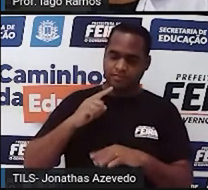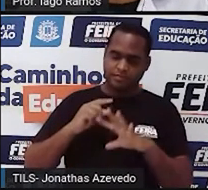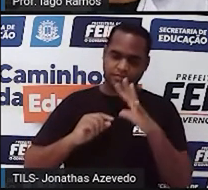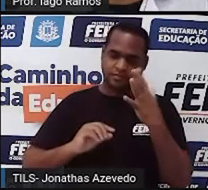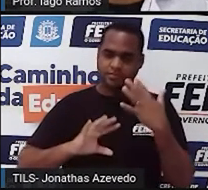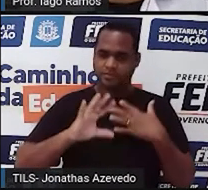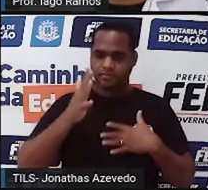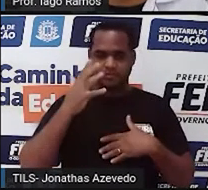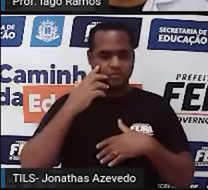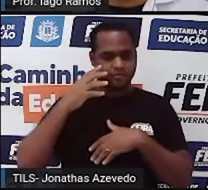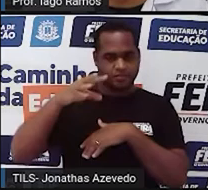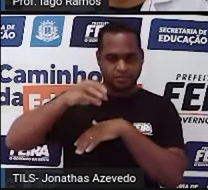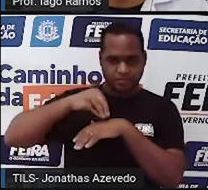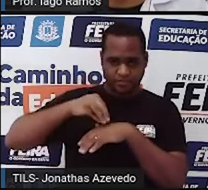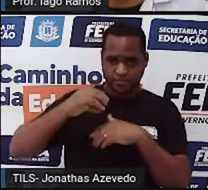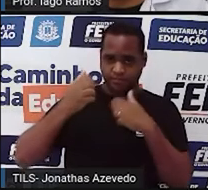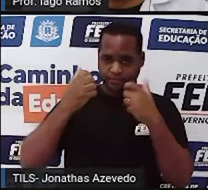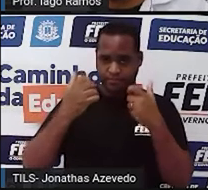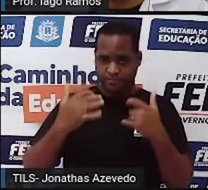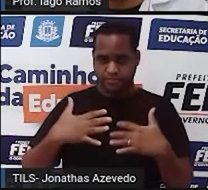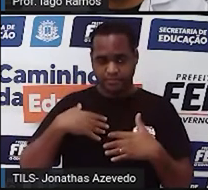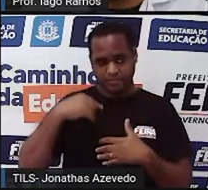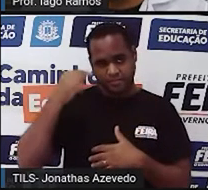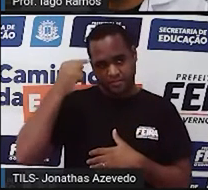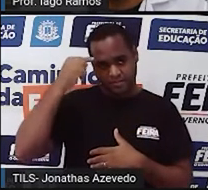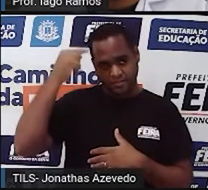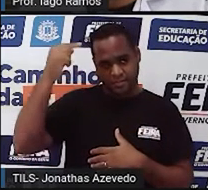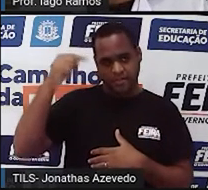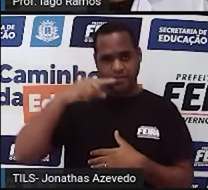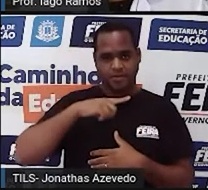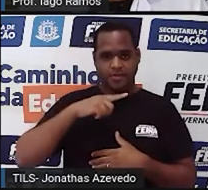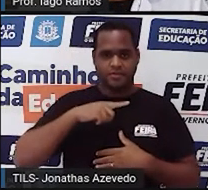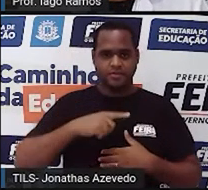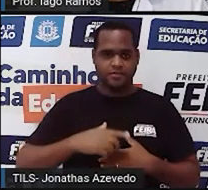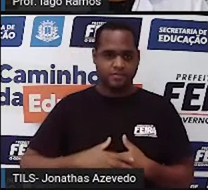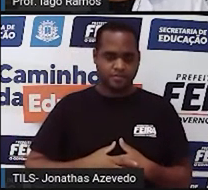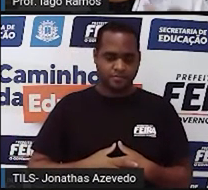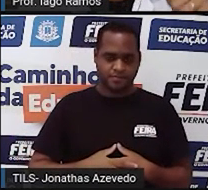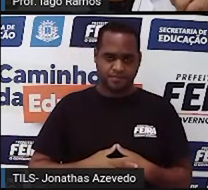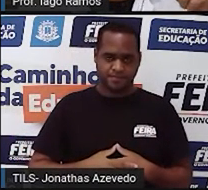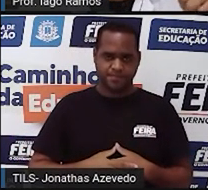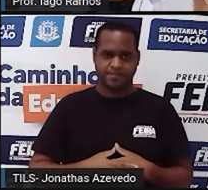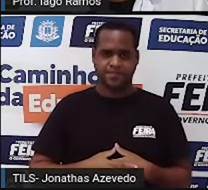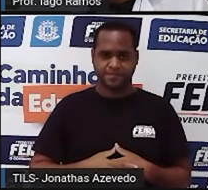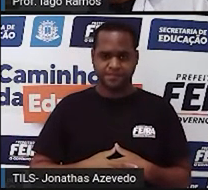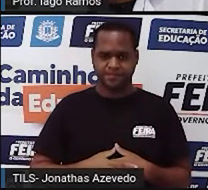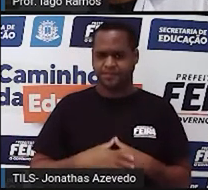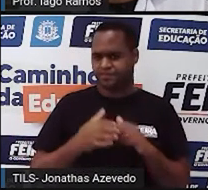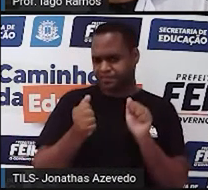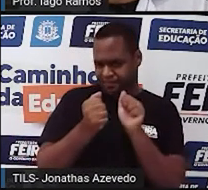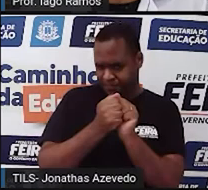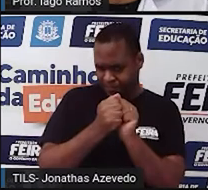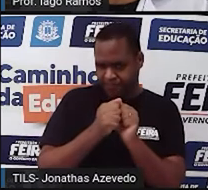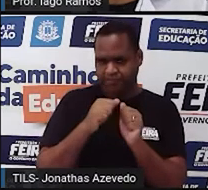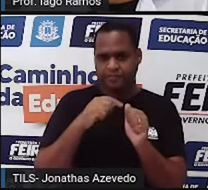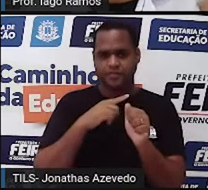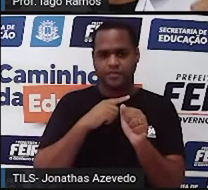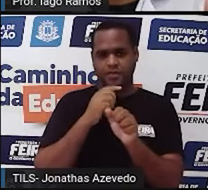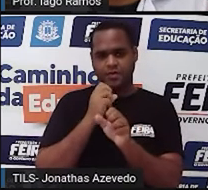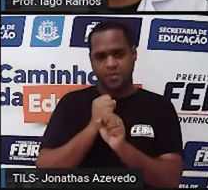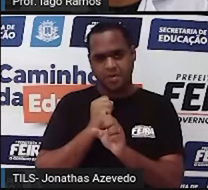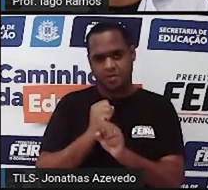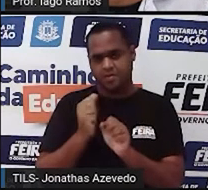uma dessas ideias que está aparecendo na tela, certo? Quando falar assim, ó, de juntar quantidades,